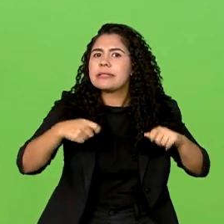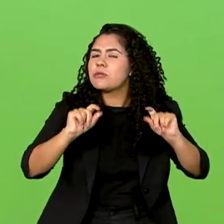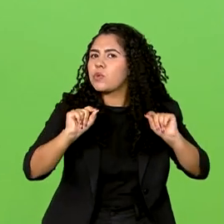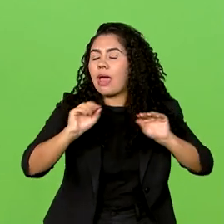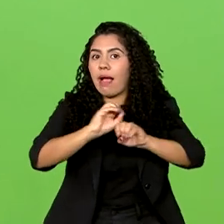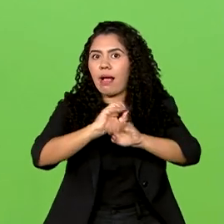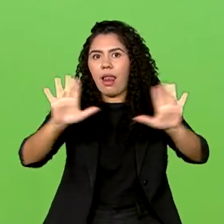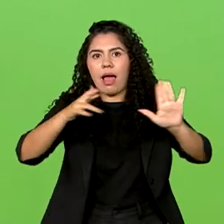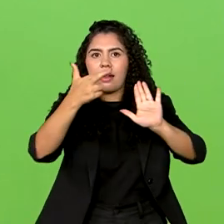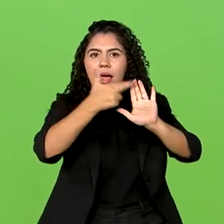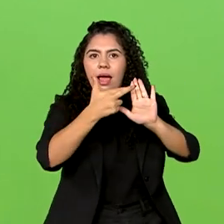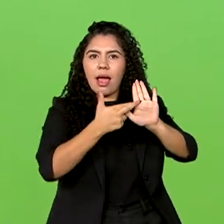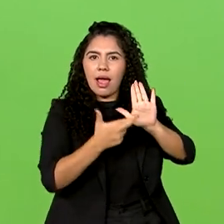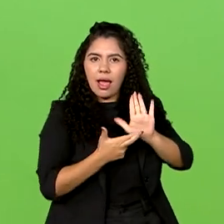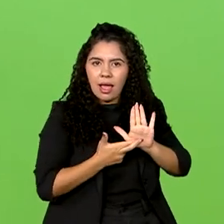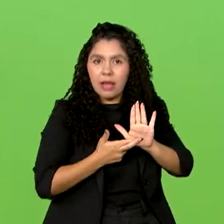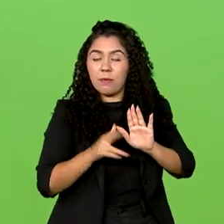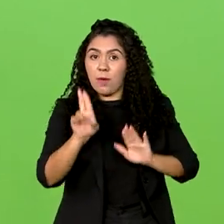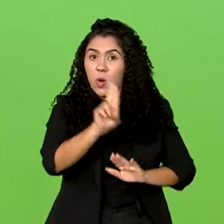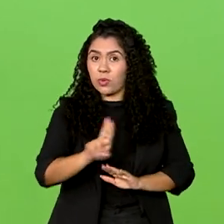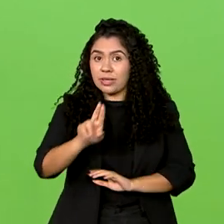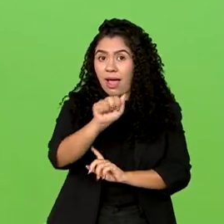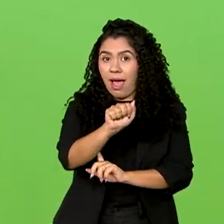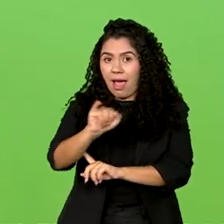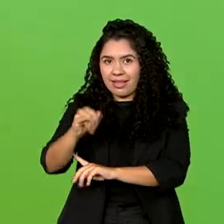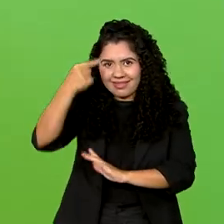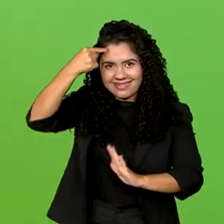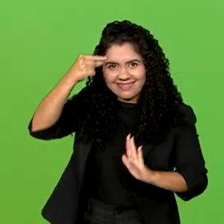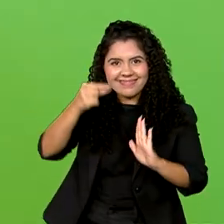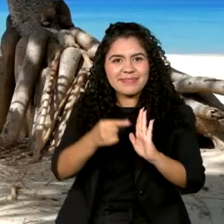claras para o uso da chamada inteligência artificial.